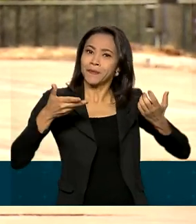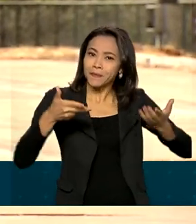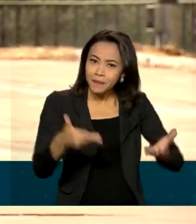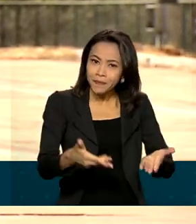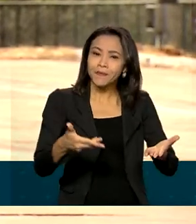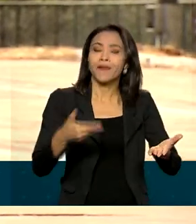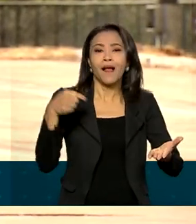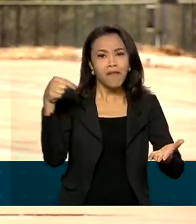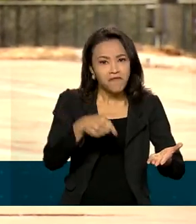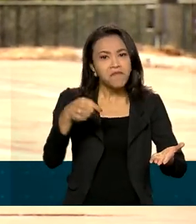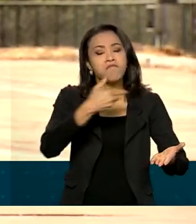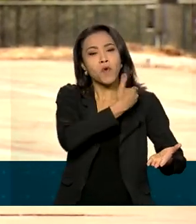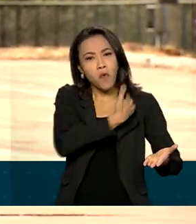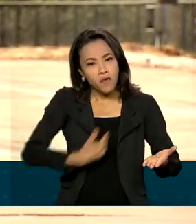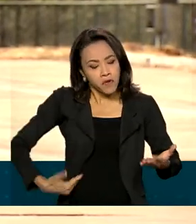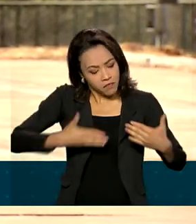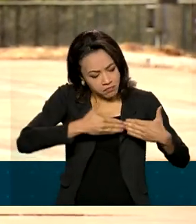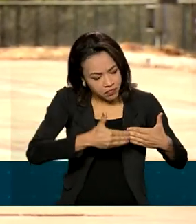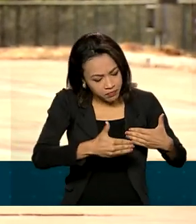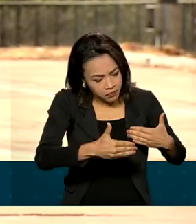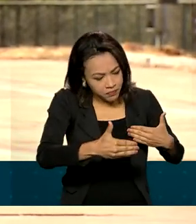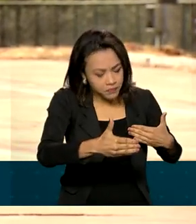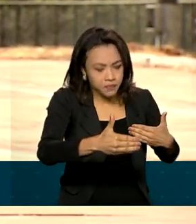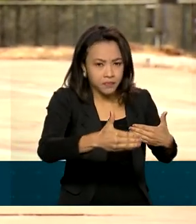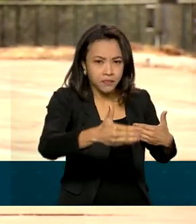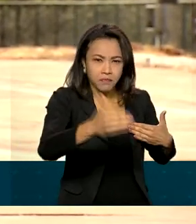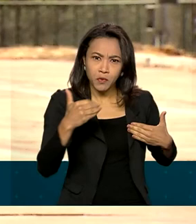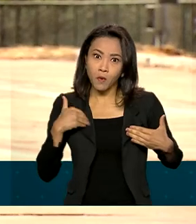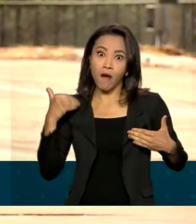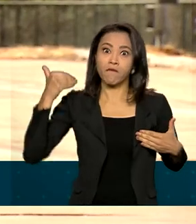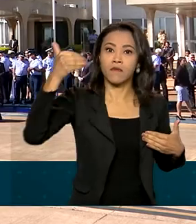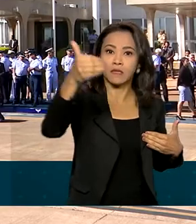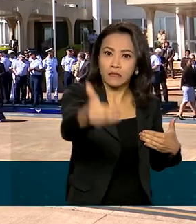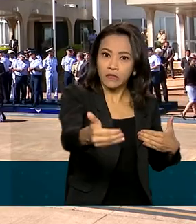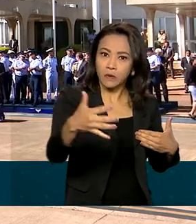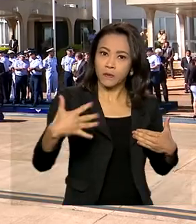foi um governante muito à frente do seu tempo.